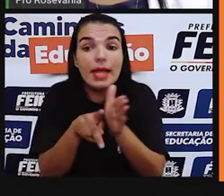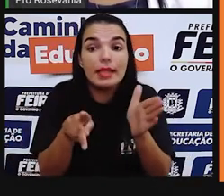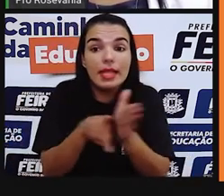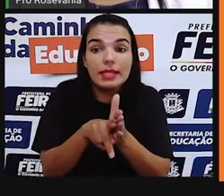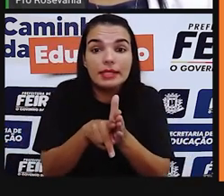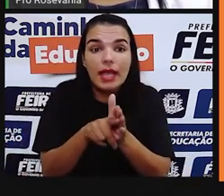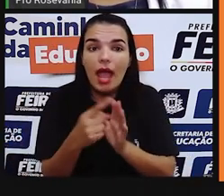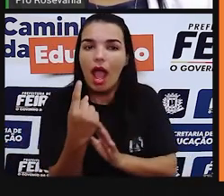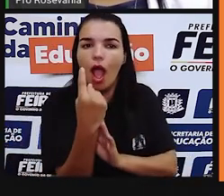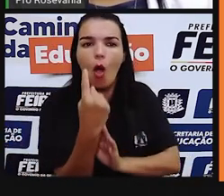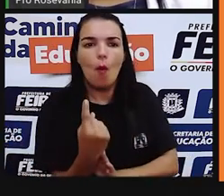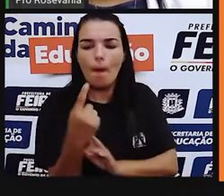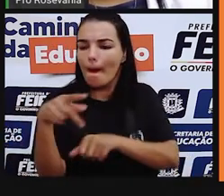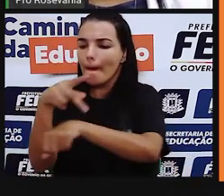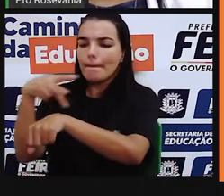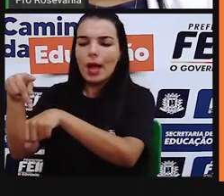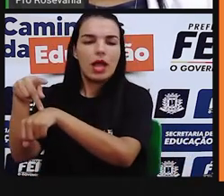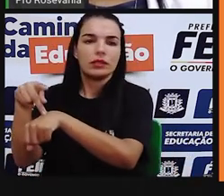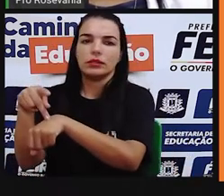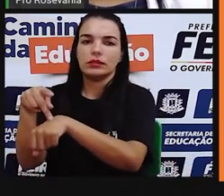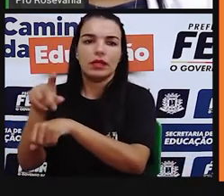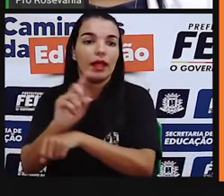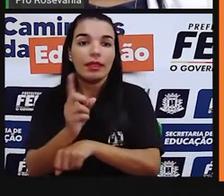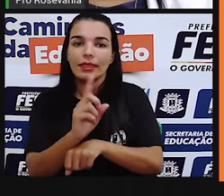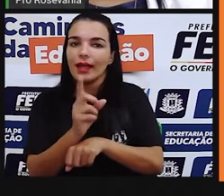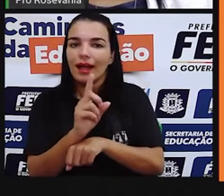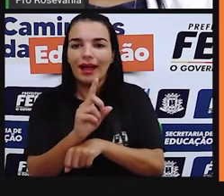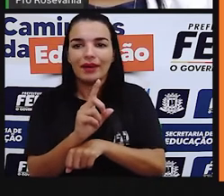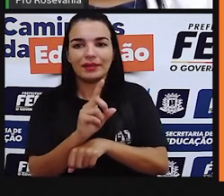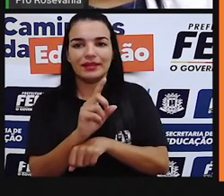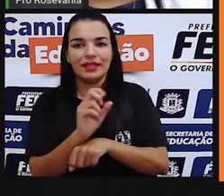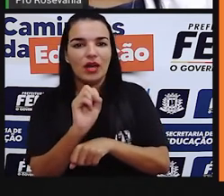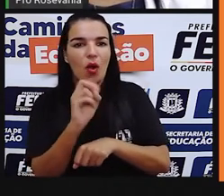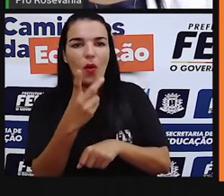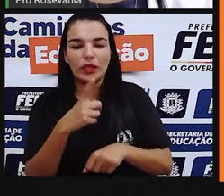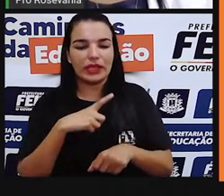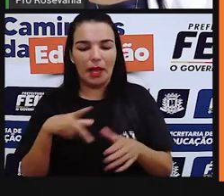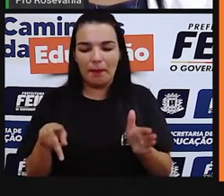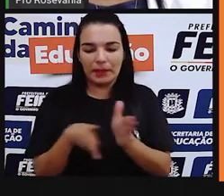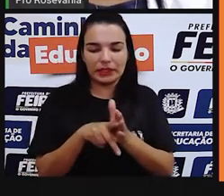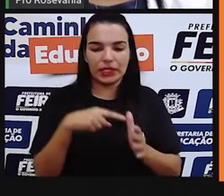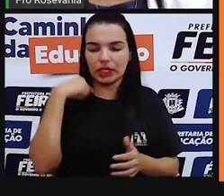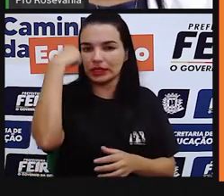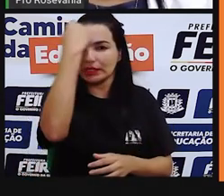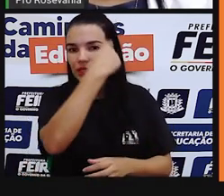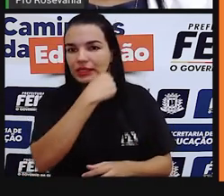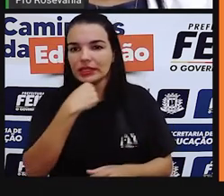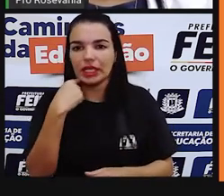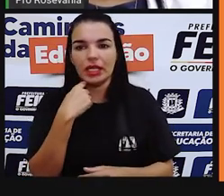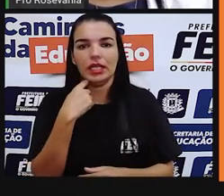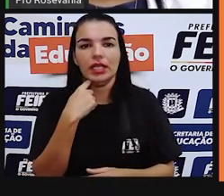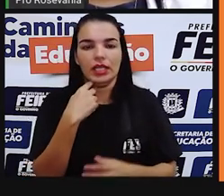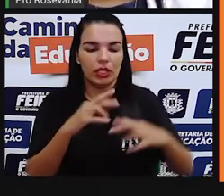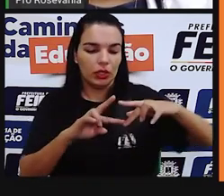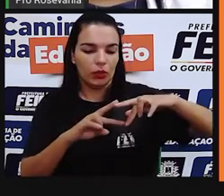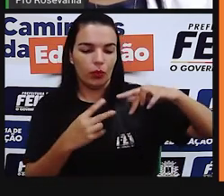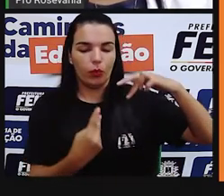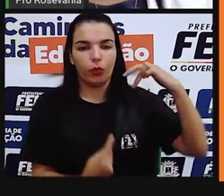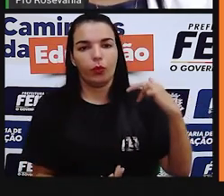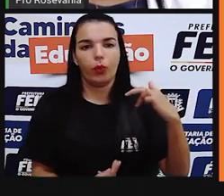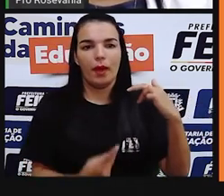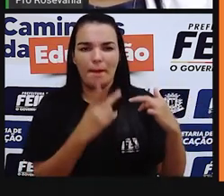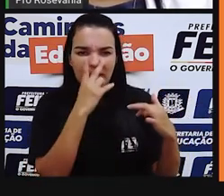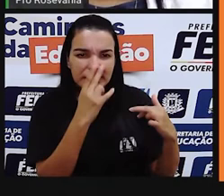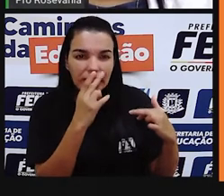a uma mesma nacionalidade ou construir uma realidade. Então, na realidade, o que eu vou observar ali